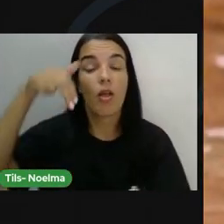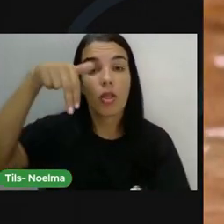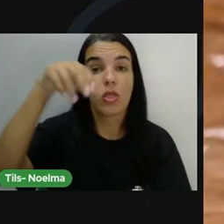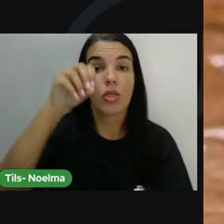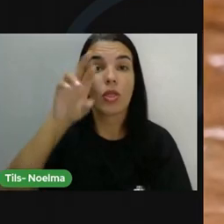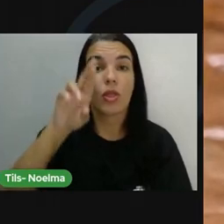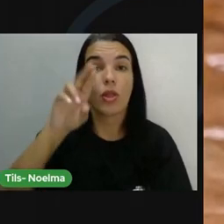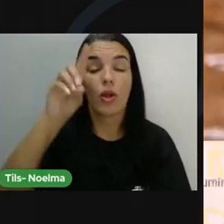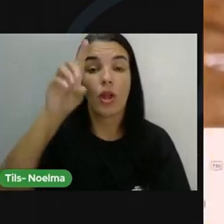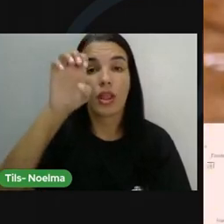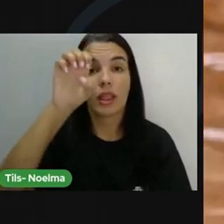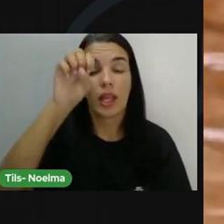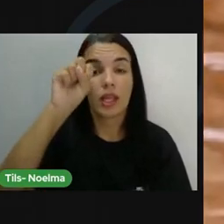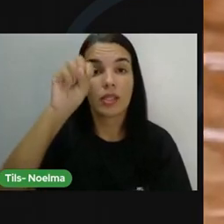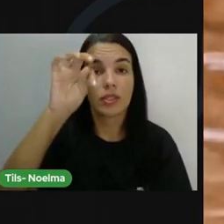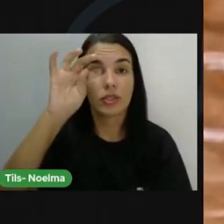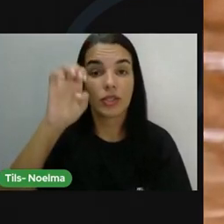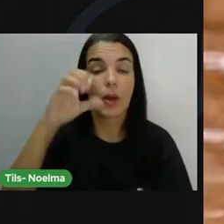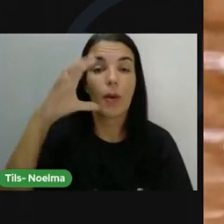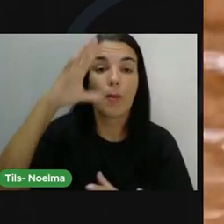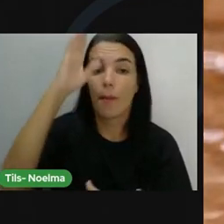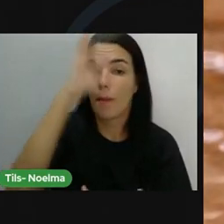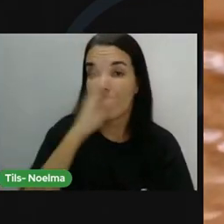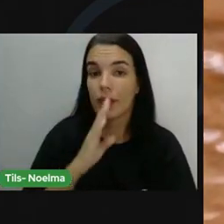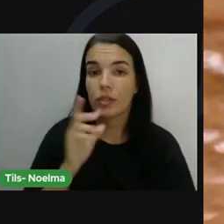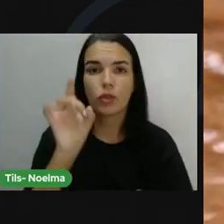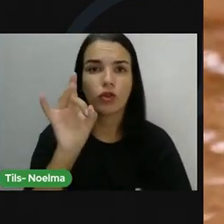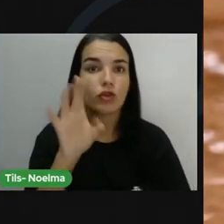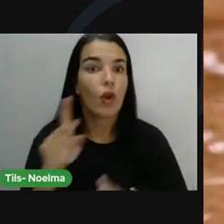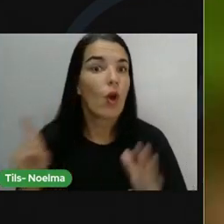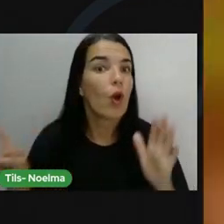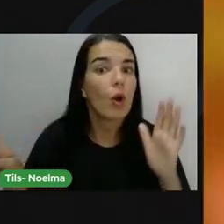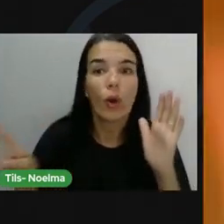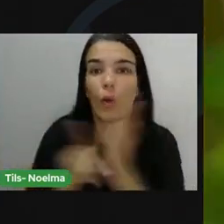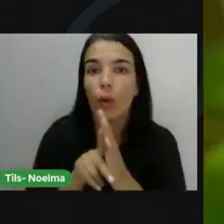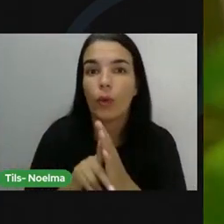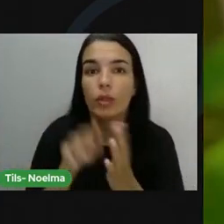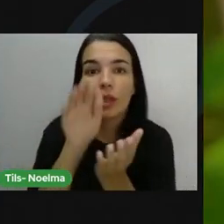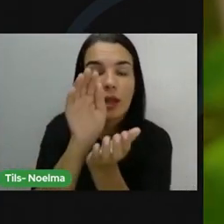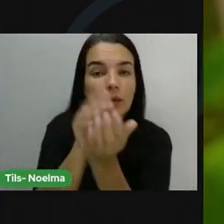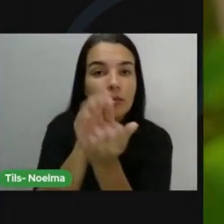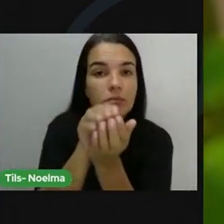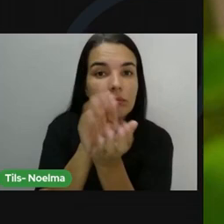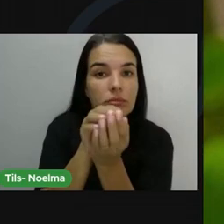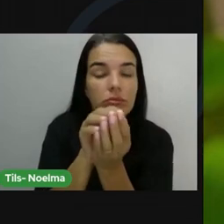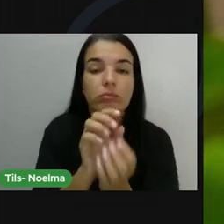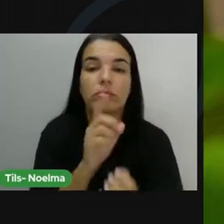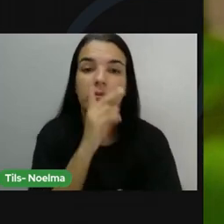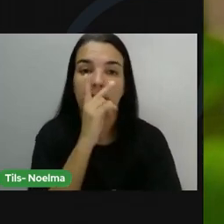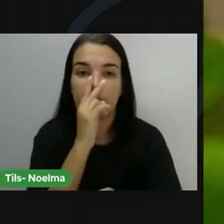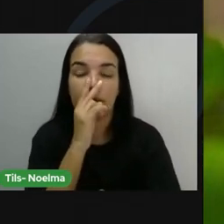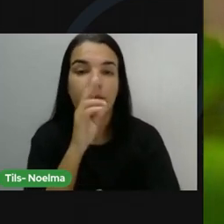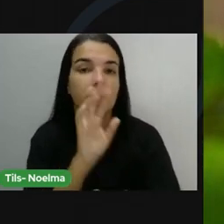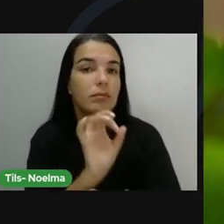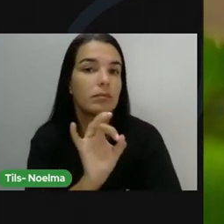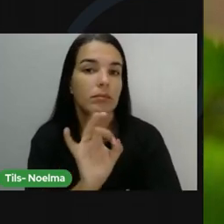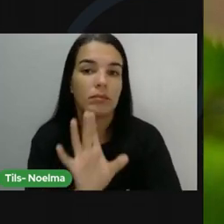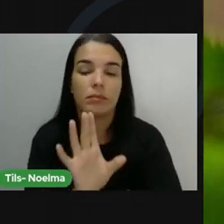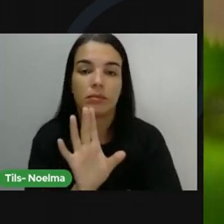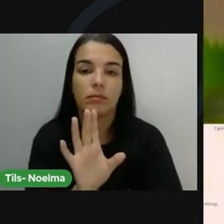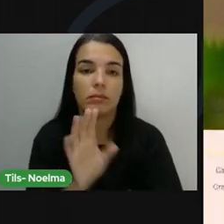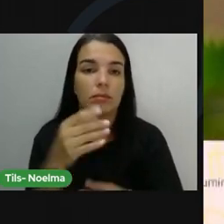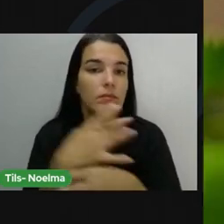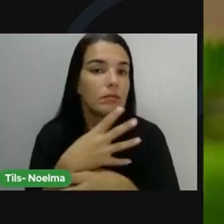Segundo seus descobridores, ele é somente encontrado nos municípios de Barbalha, Araripe, Crato e Missão Velha.